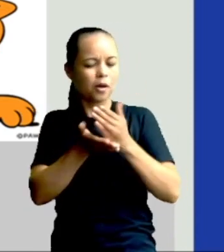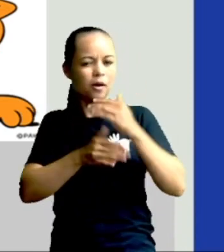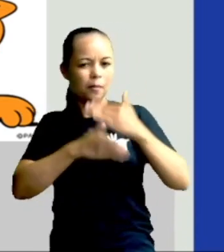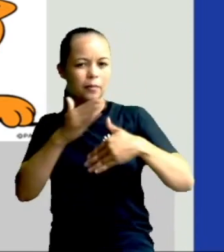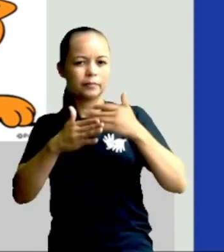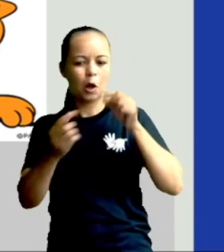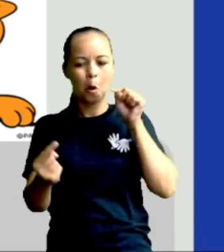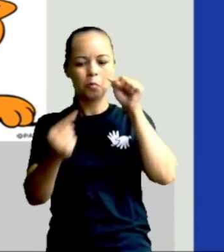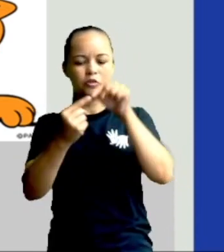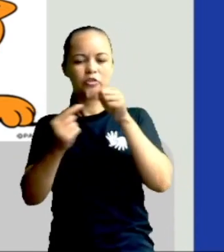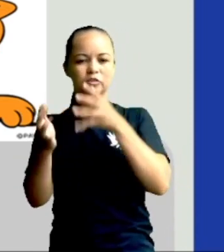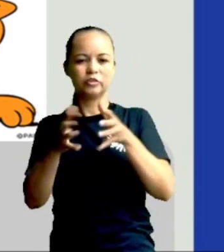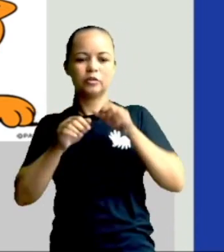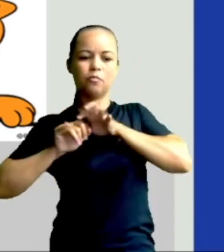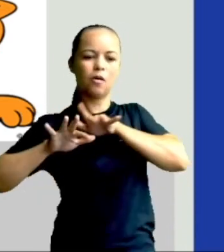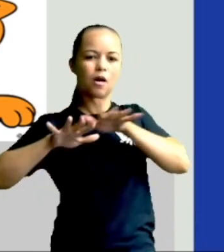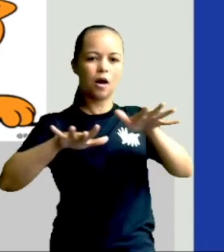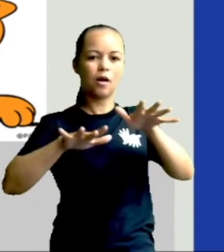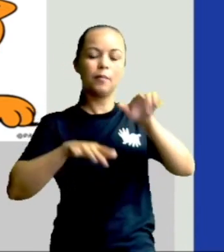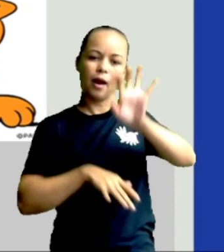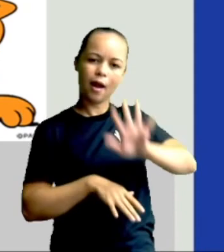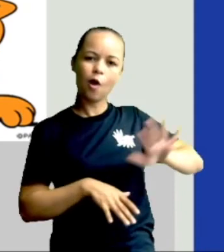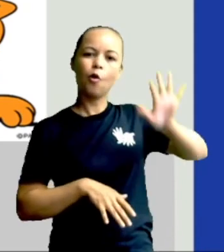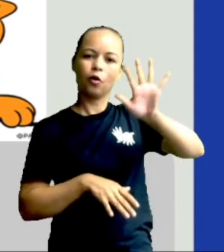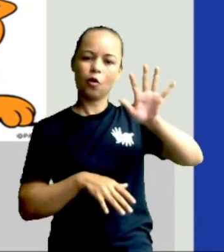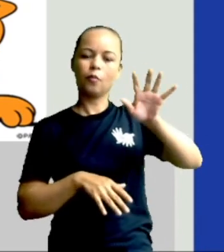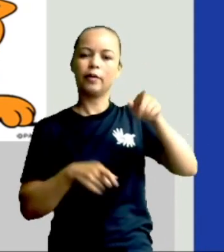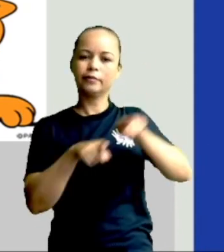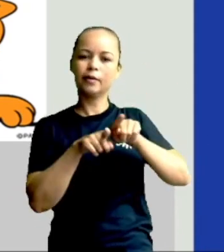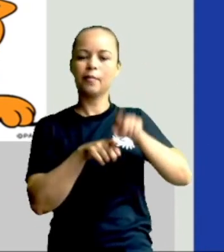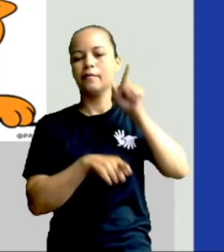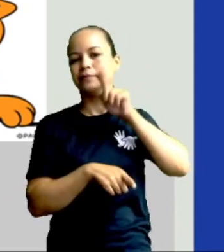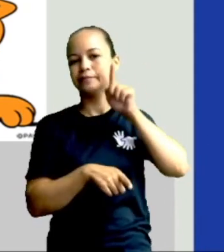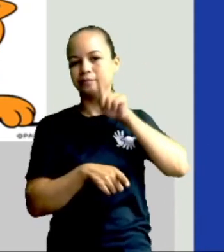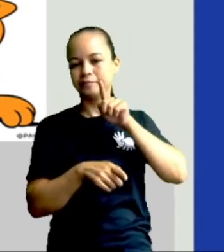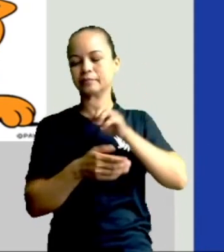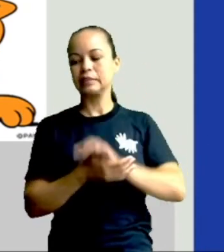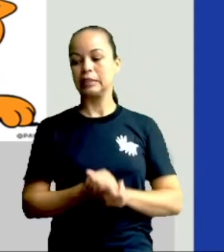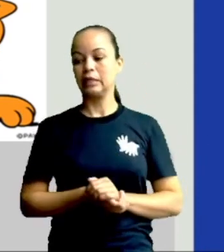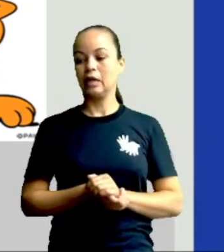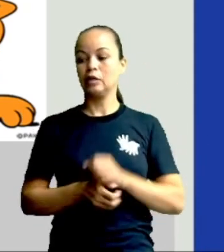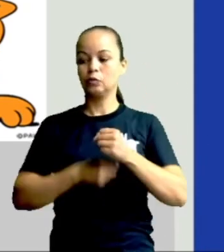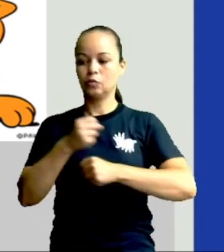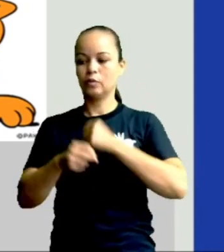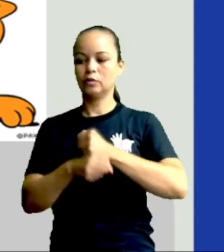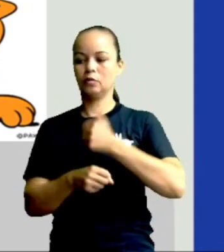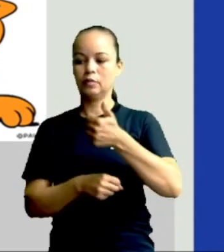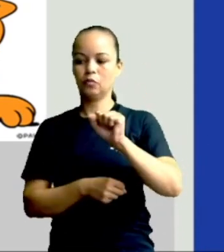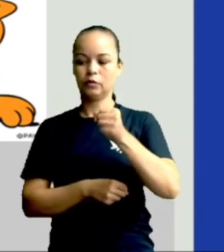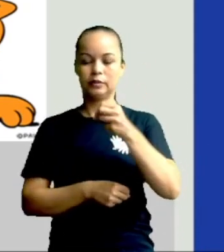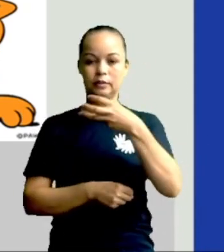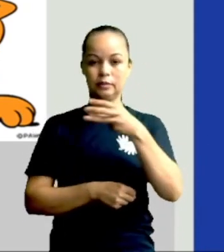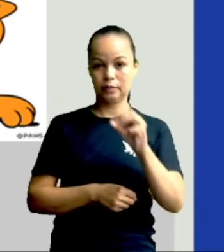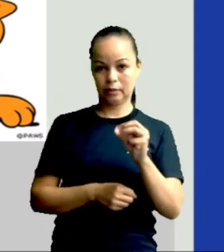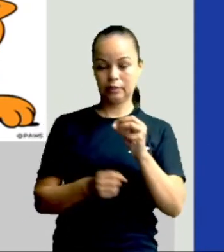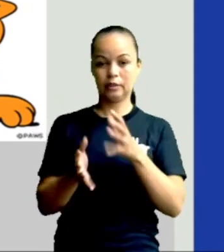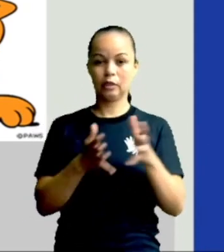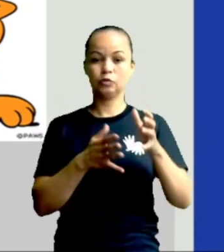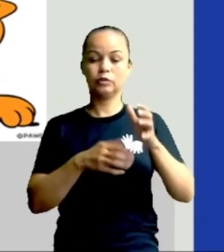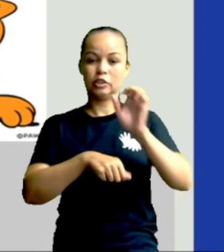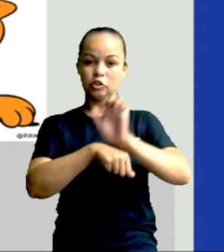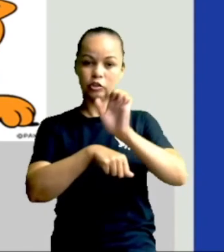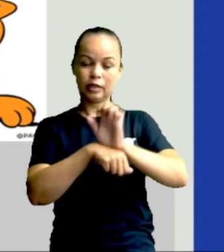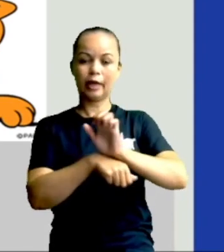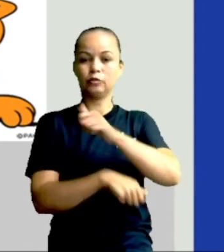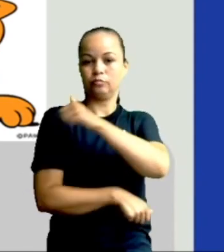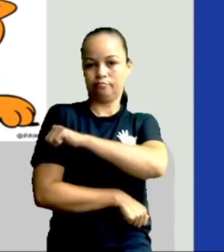com o objetivo de ser exportado para a Europa e Estados Unidos. A partir de 1830, nos estados do Rio de Janeiro e de São